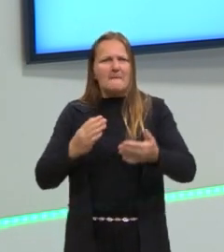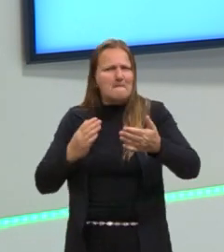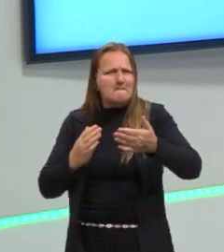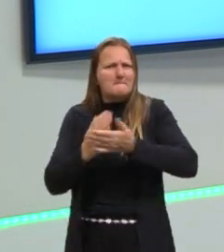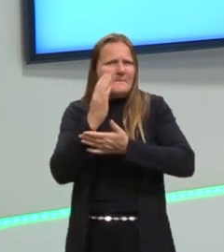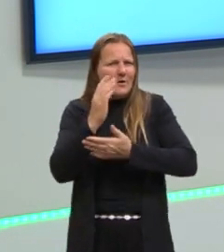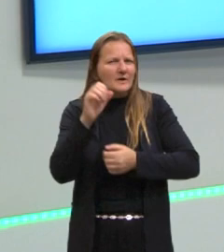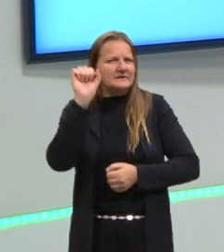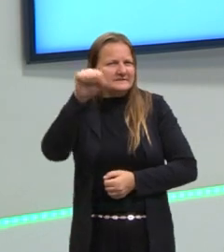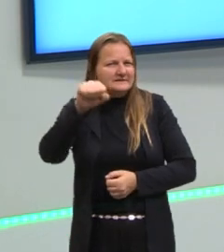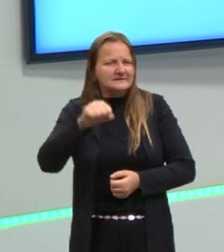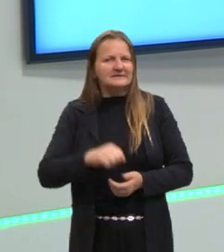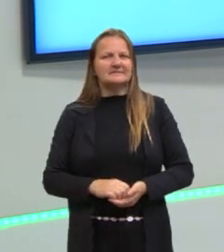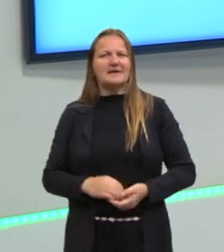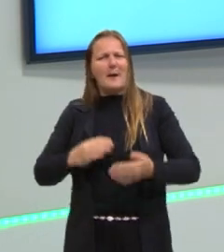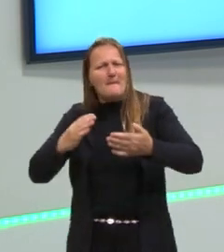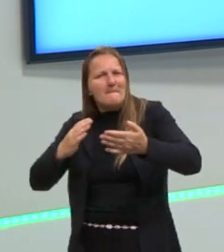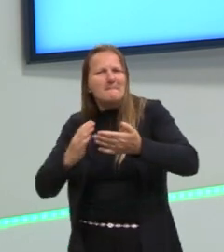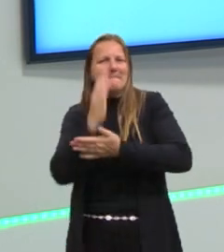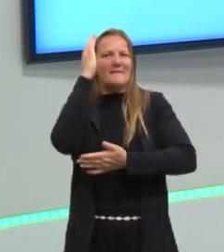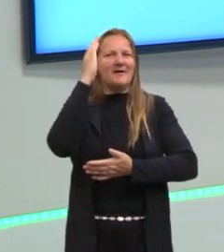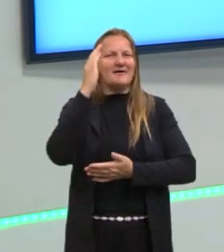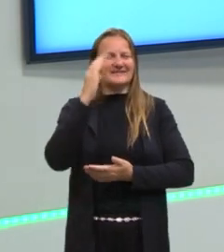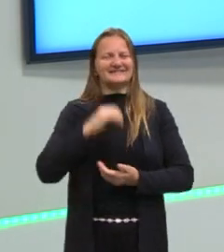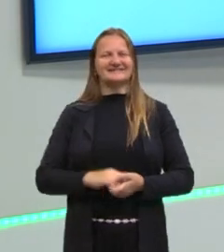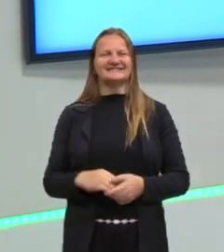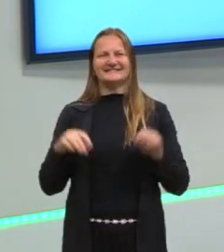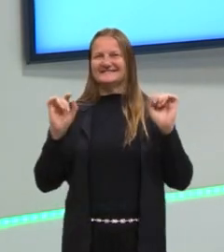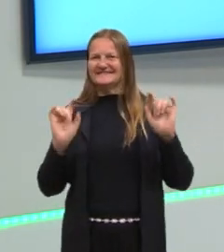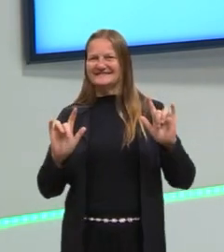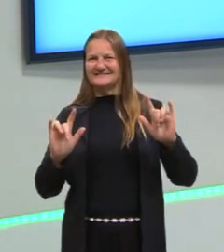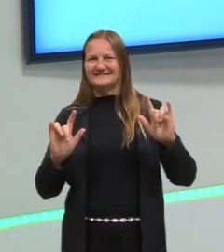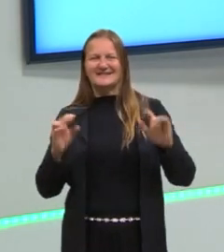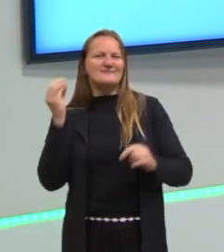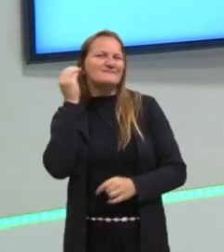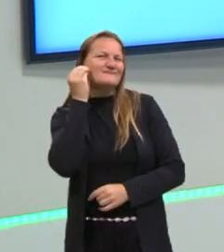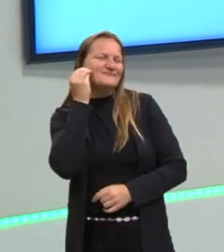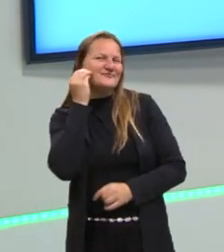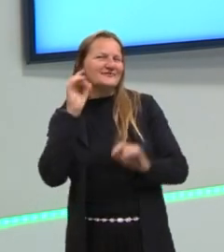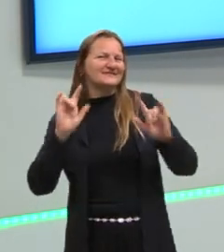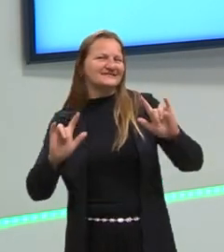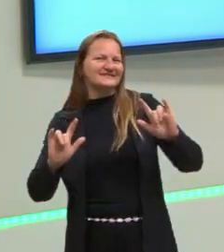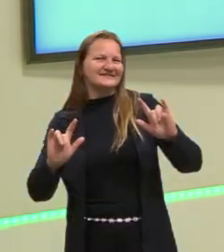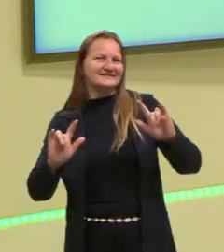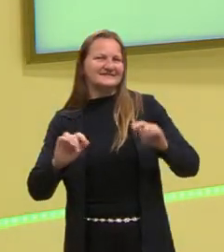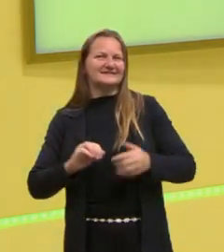tentar o sim, e bora passar, e partiu passar. Beijo, tchau, tchau.